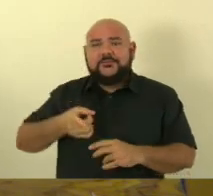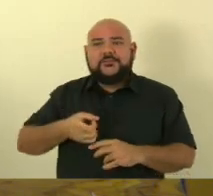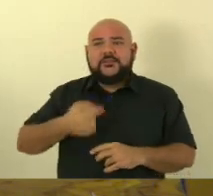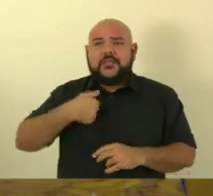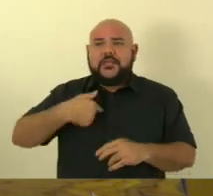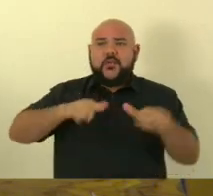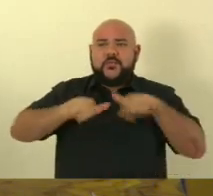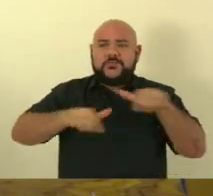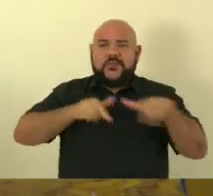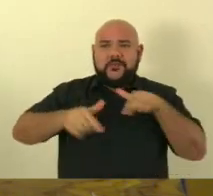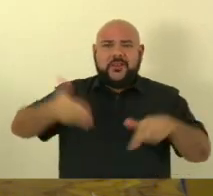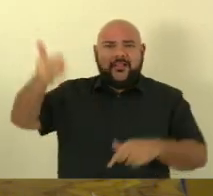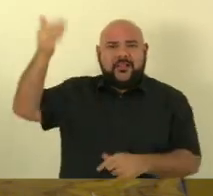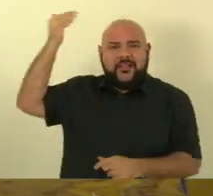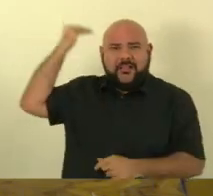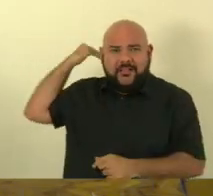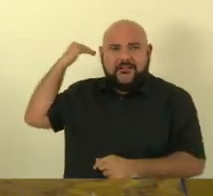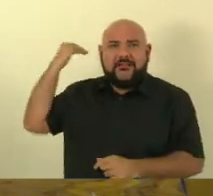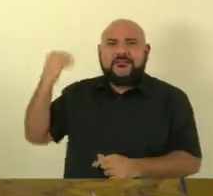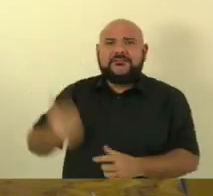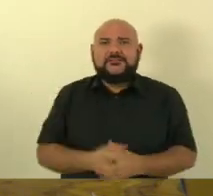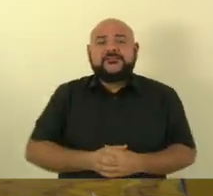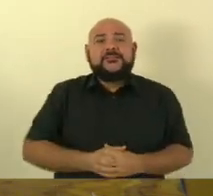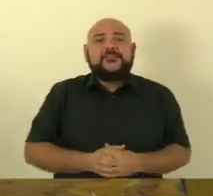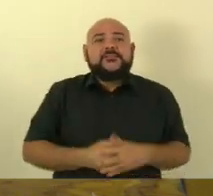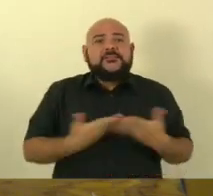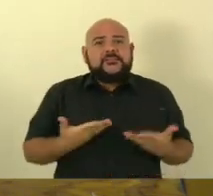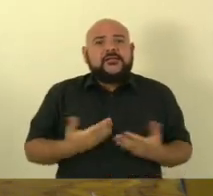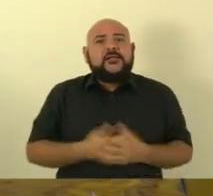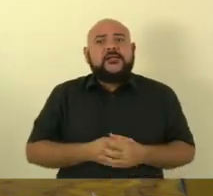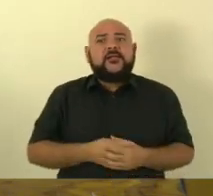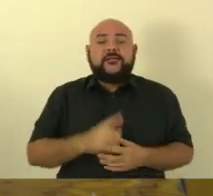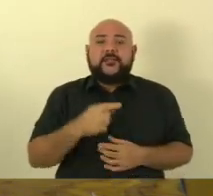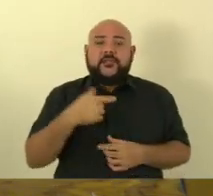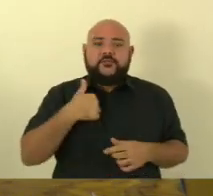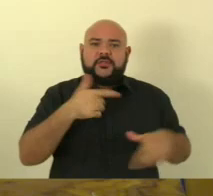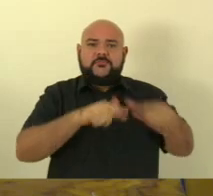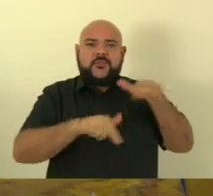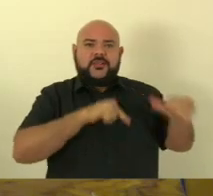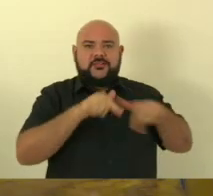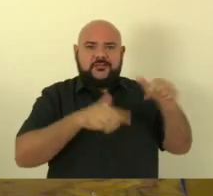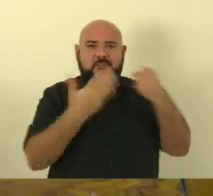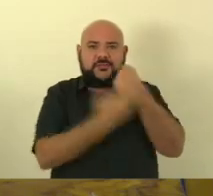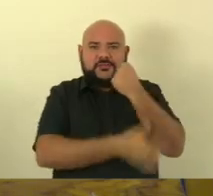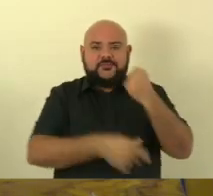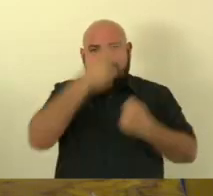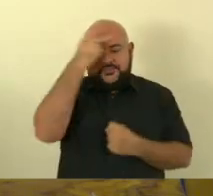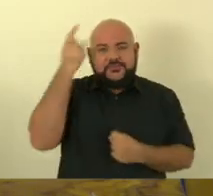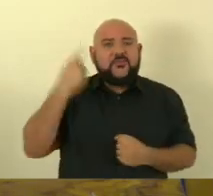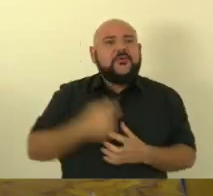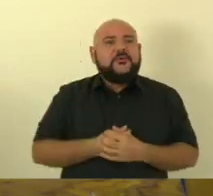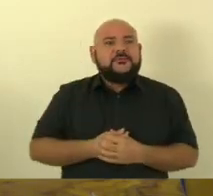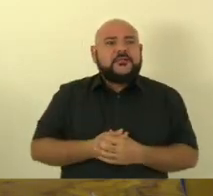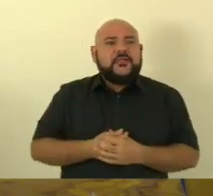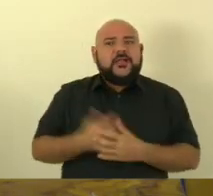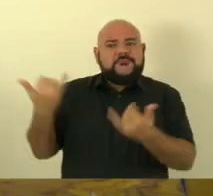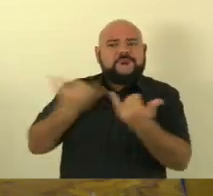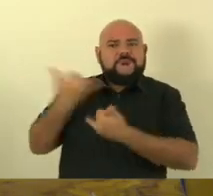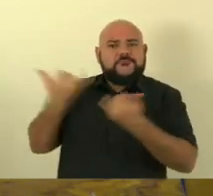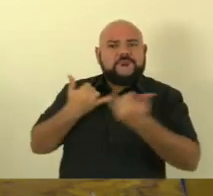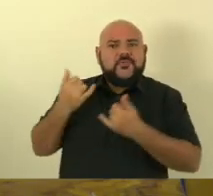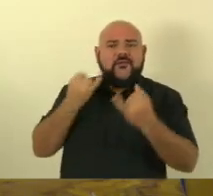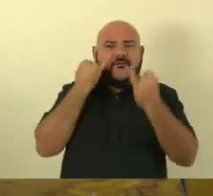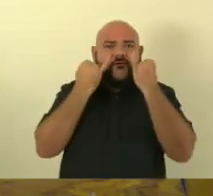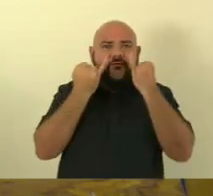criança e graças desculpa proteção à pessoa e graças a informações privilegiadas que recebemos conseguimos prender